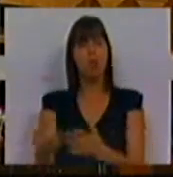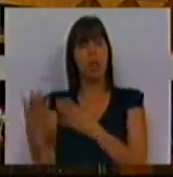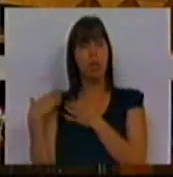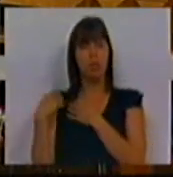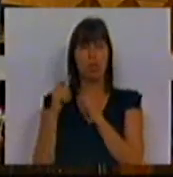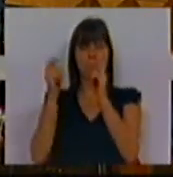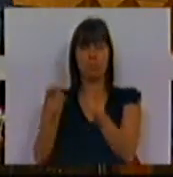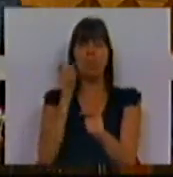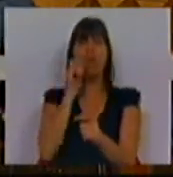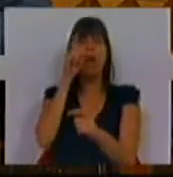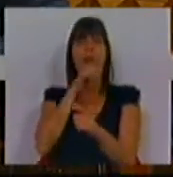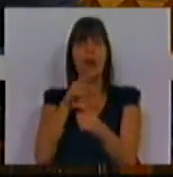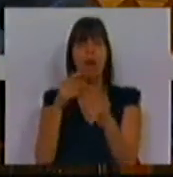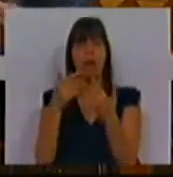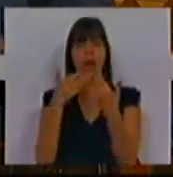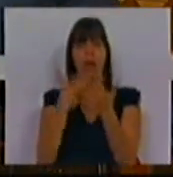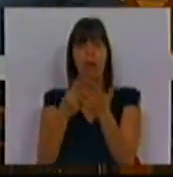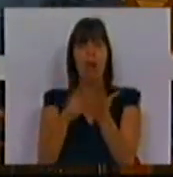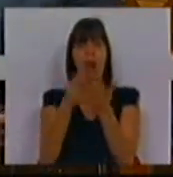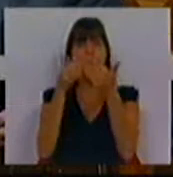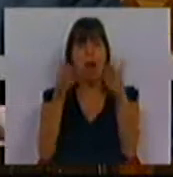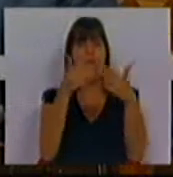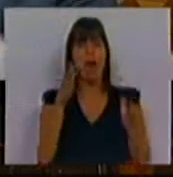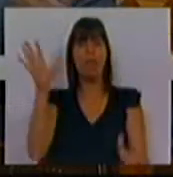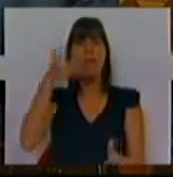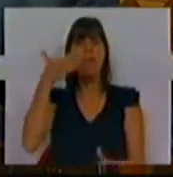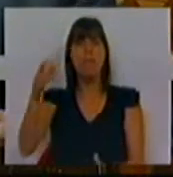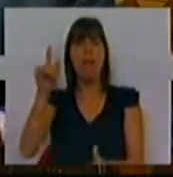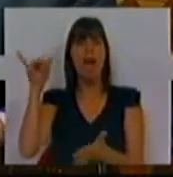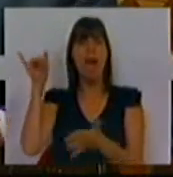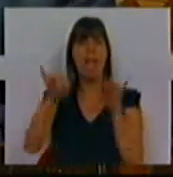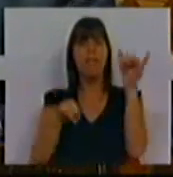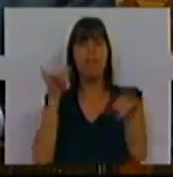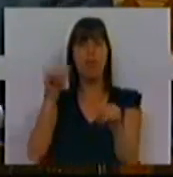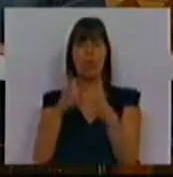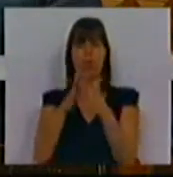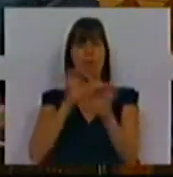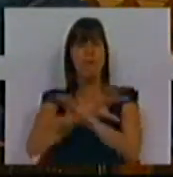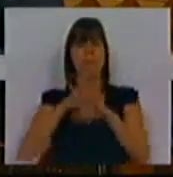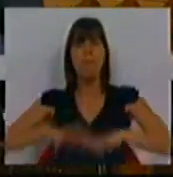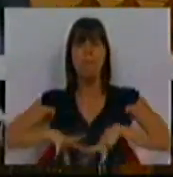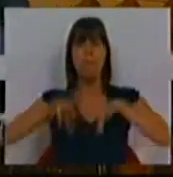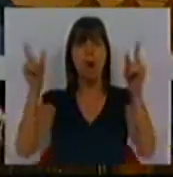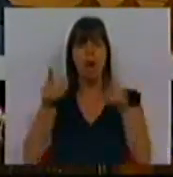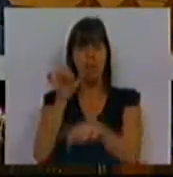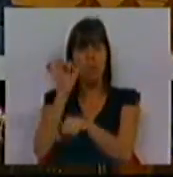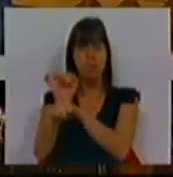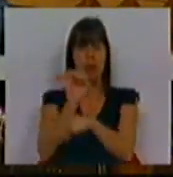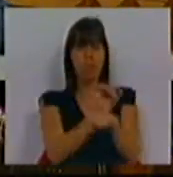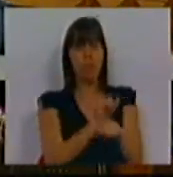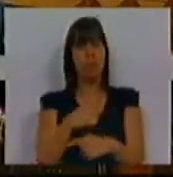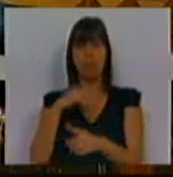responsabilizar quem é que abriu rotas, encomendou aviões e tudo tem corrido mal e condenamos esse bloqueio.